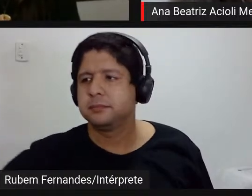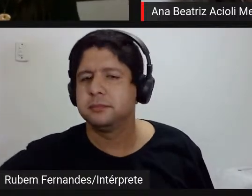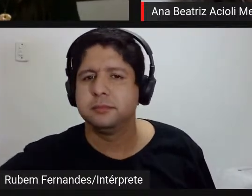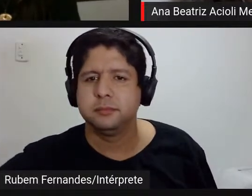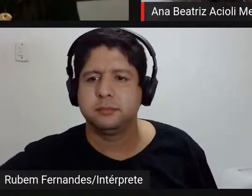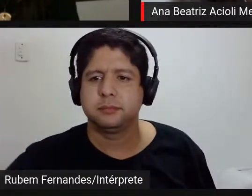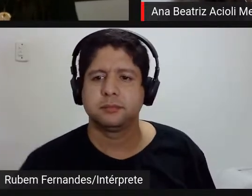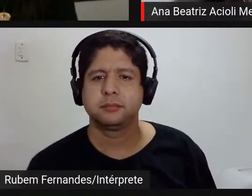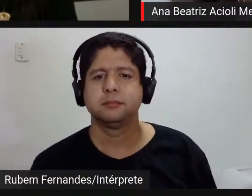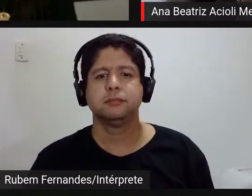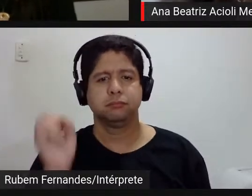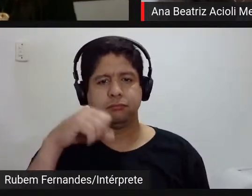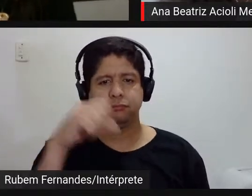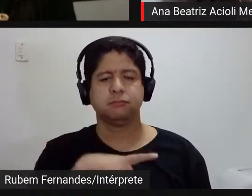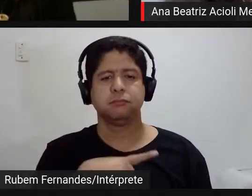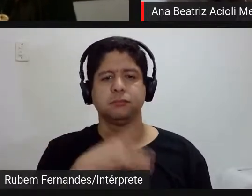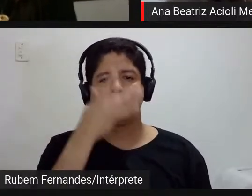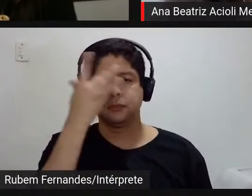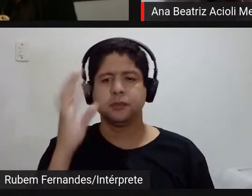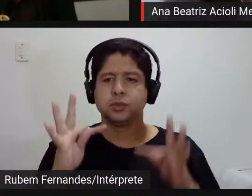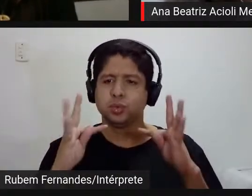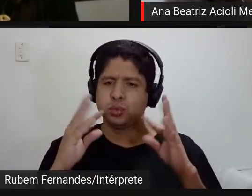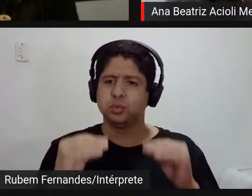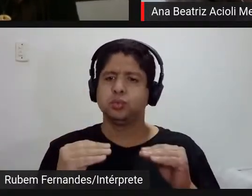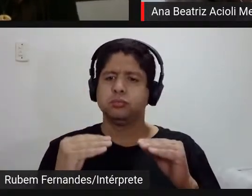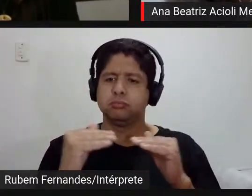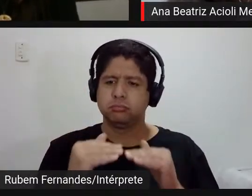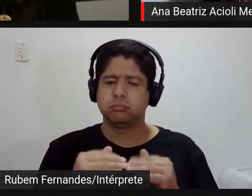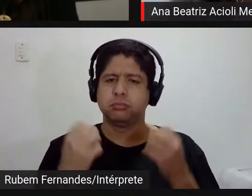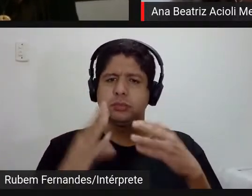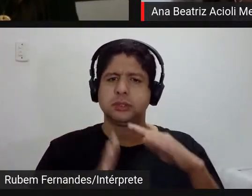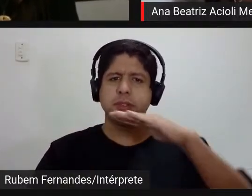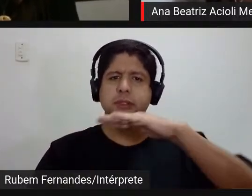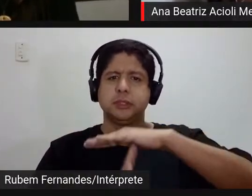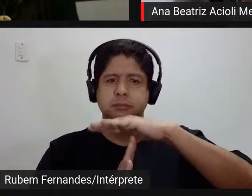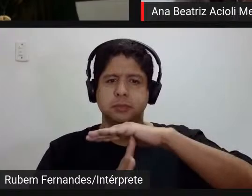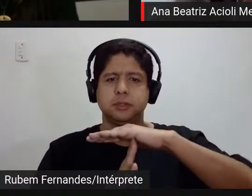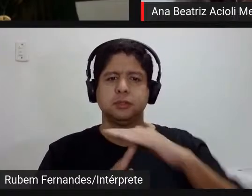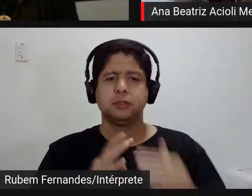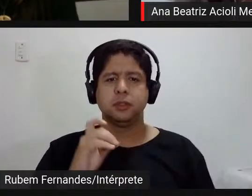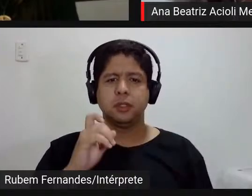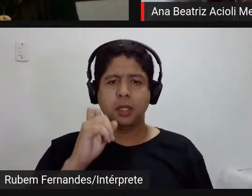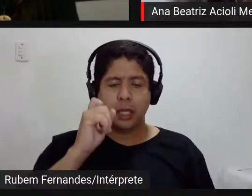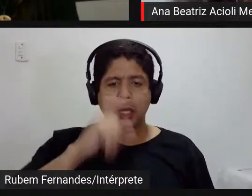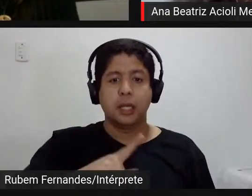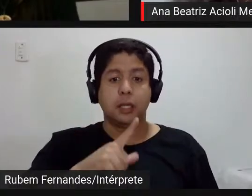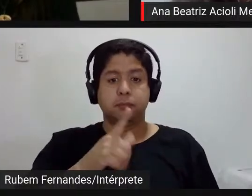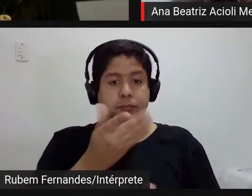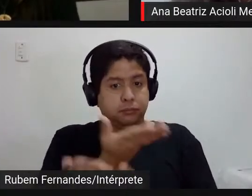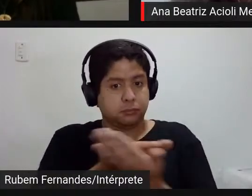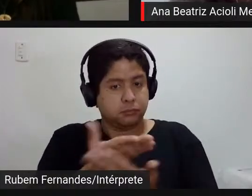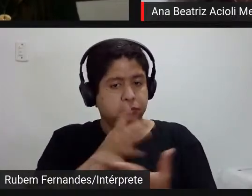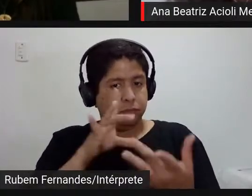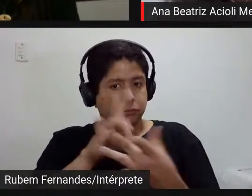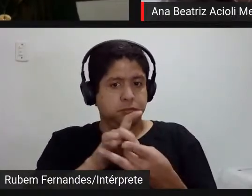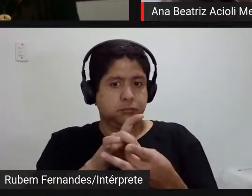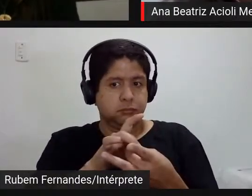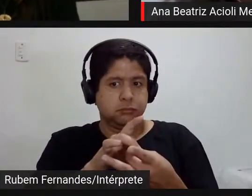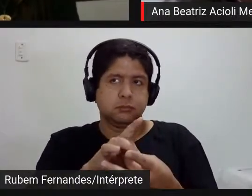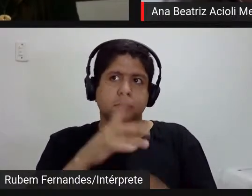é todas as questões de limite que a mediação não é